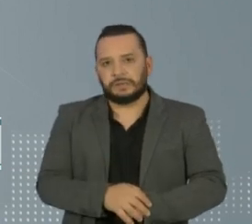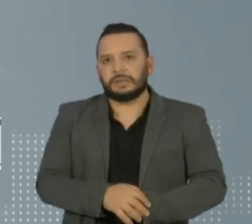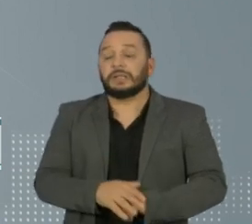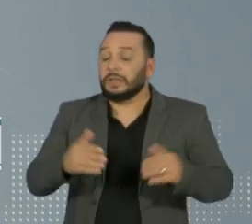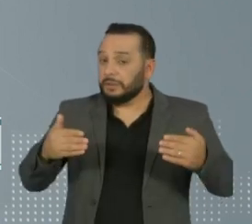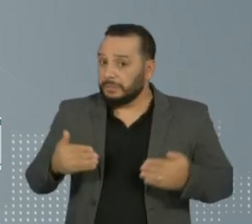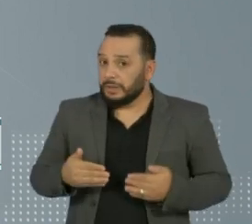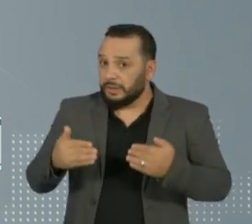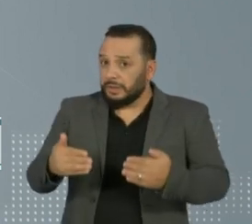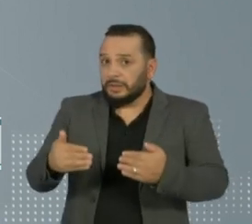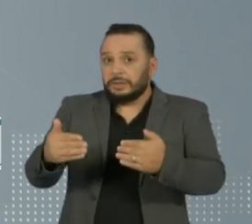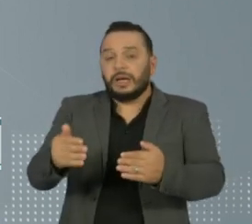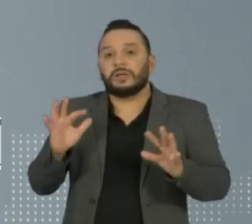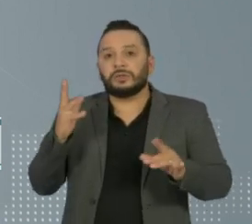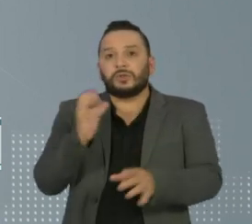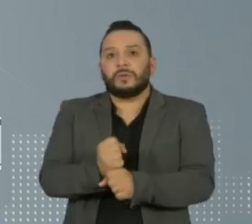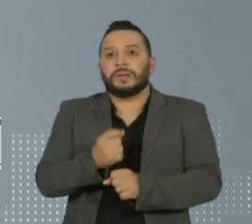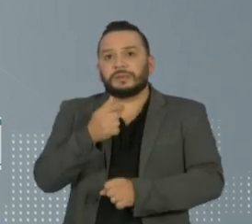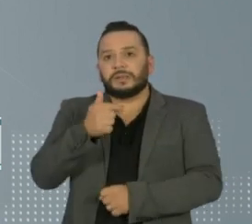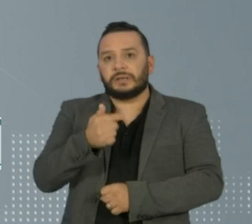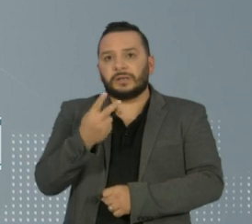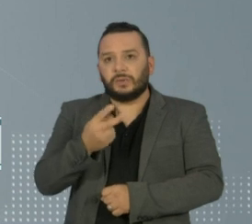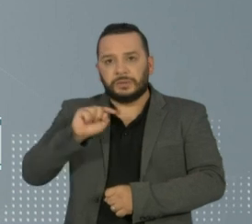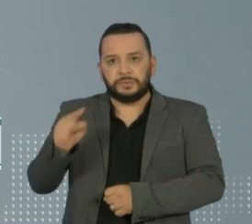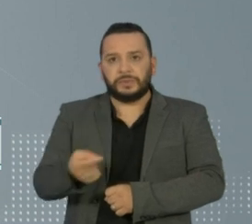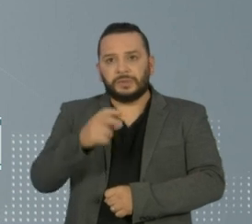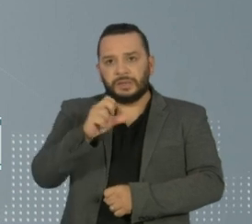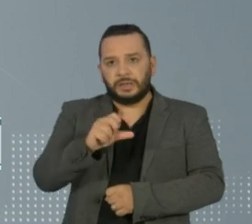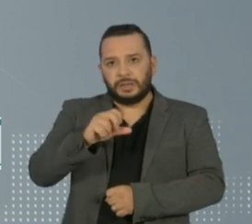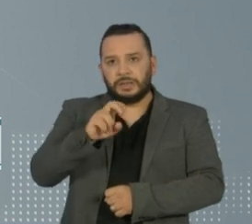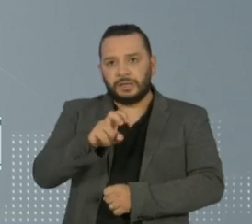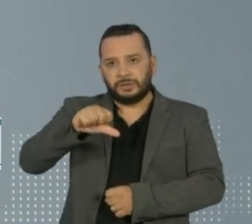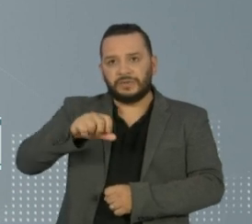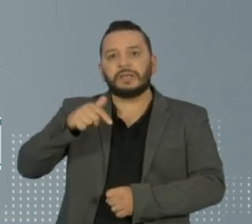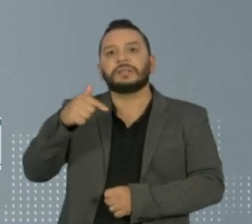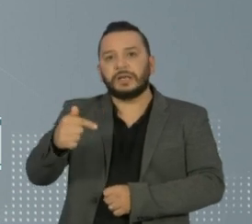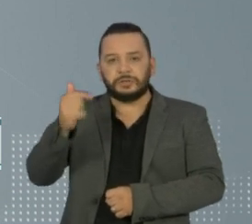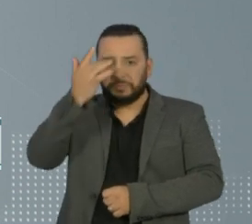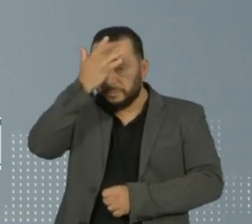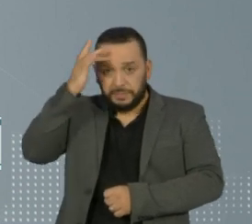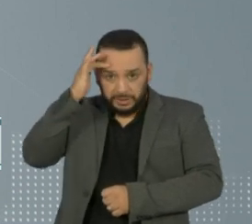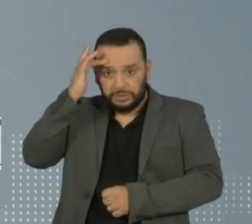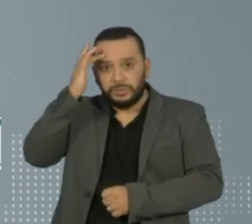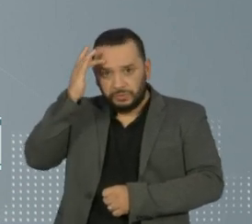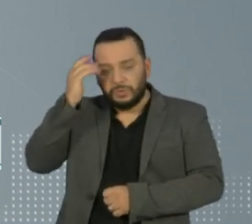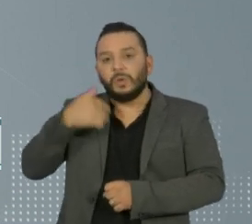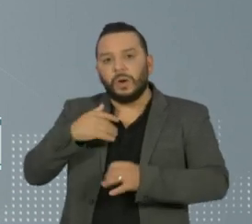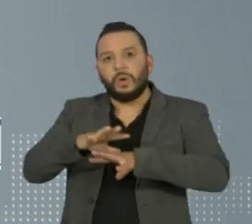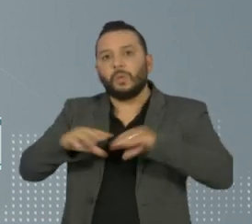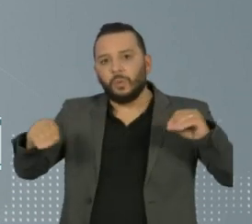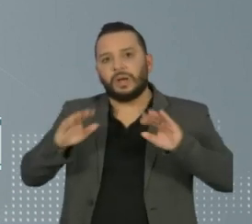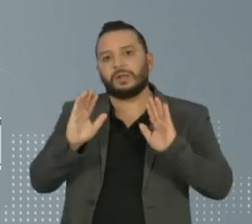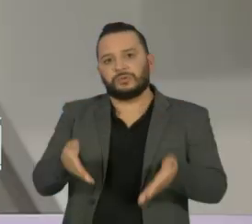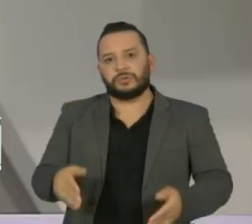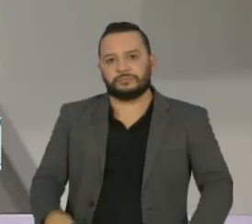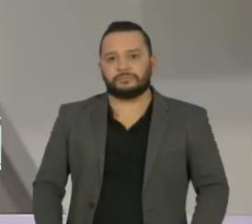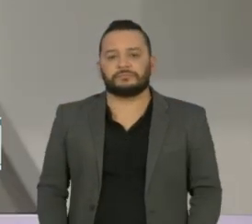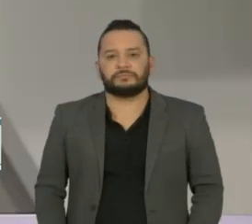Ministério soma 72.597 pacientes considerados recuperados.